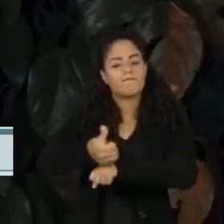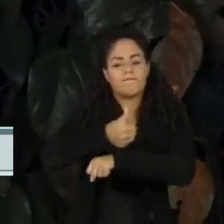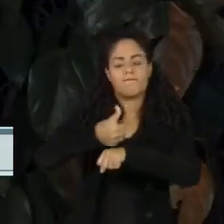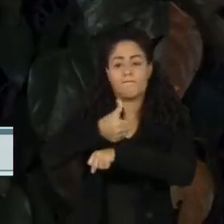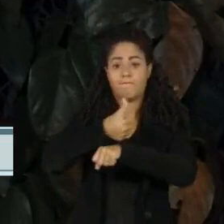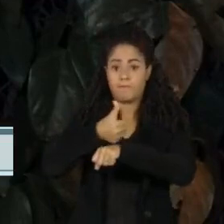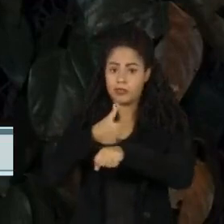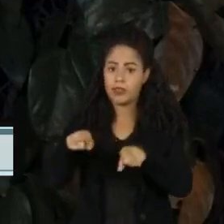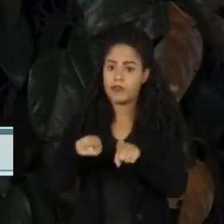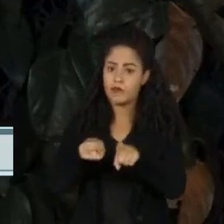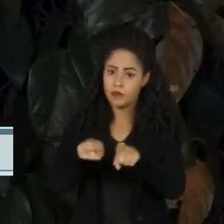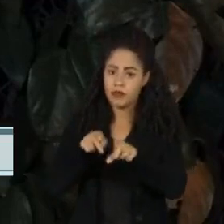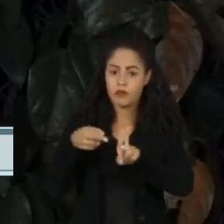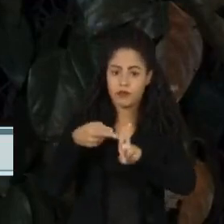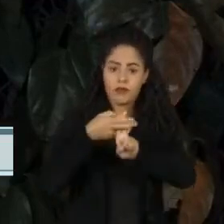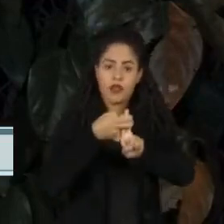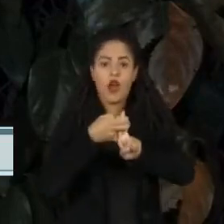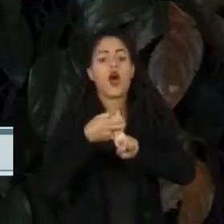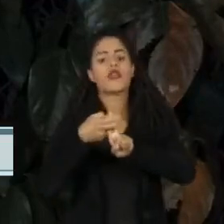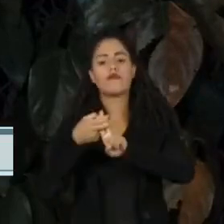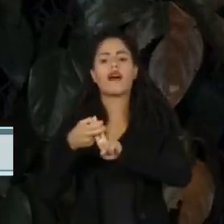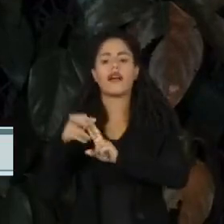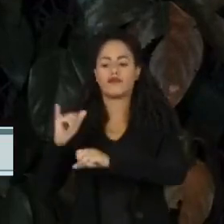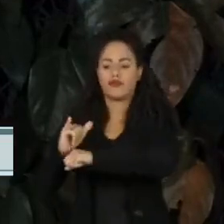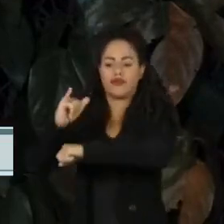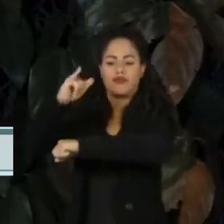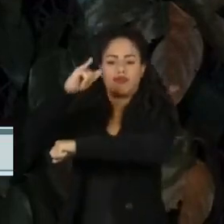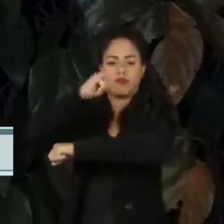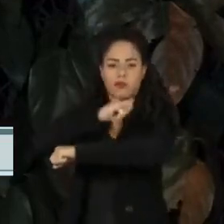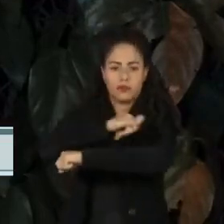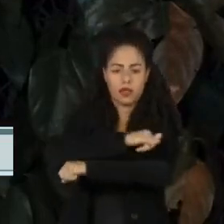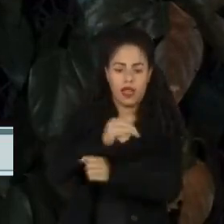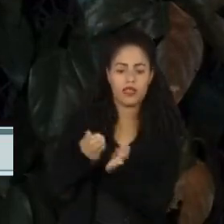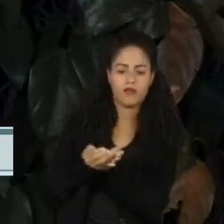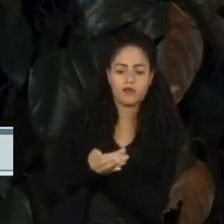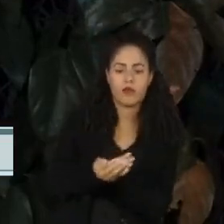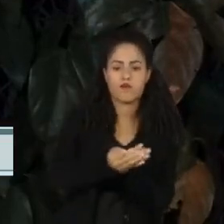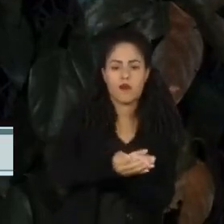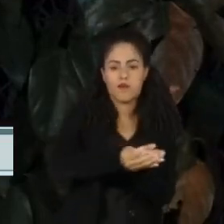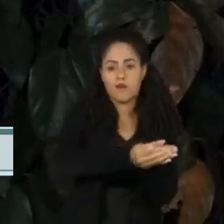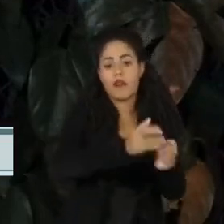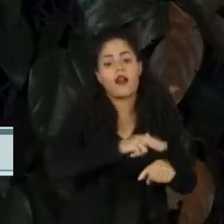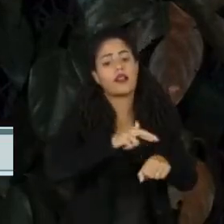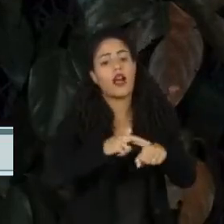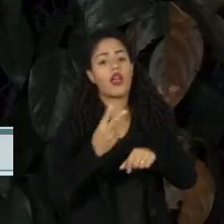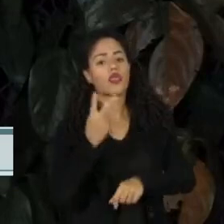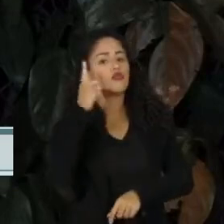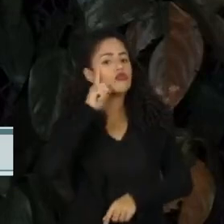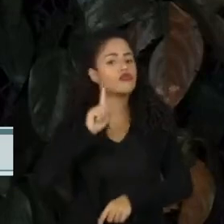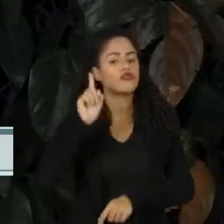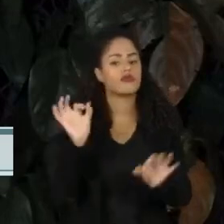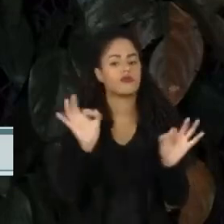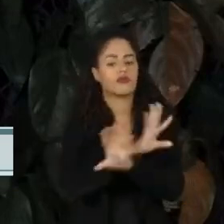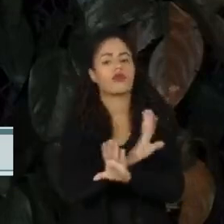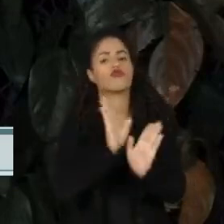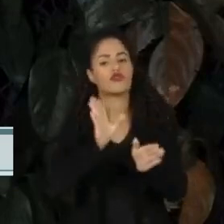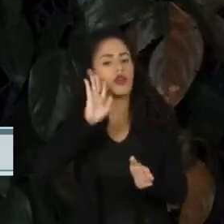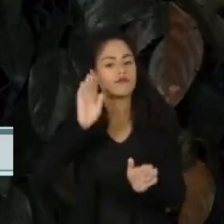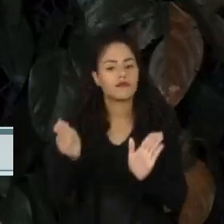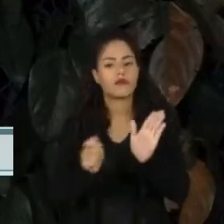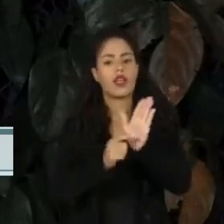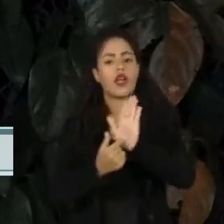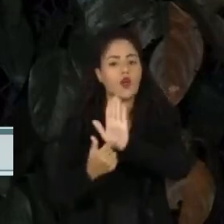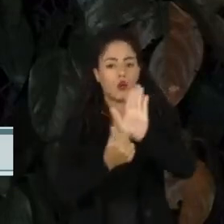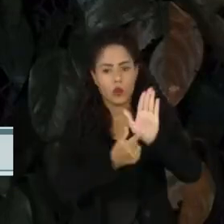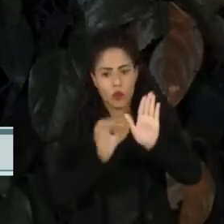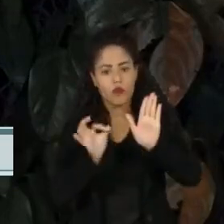do Sistema Único de Saúde começaram a desembarcar nesta segunda-feira em Roraima, dois dias depois de o governo decretar situação